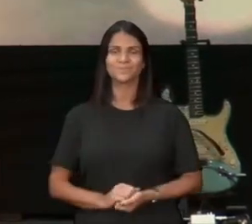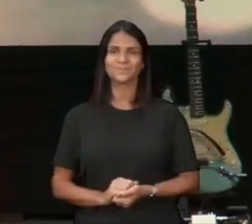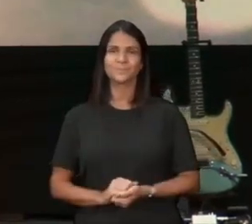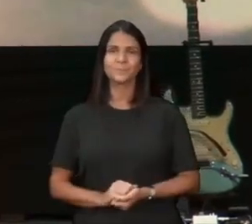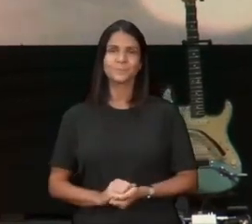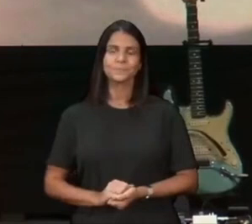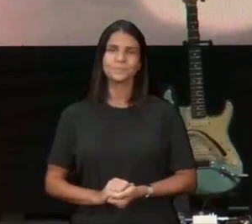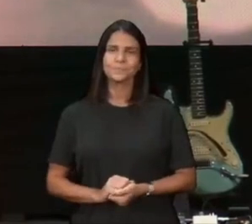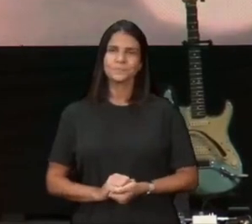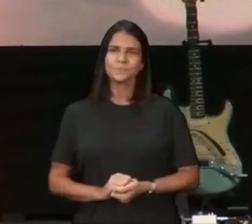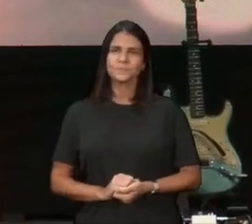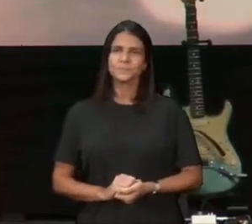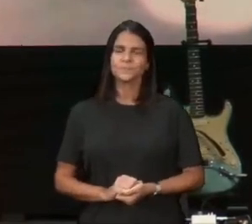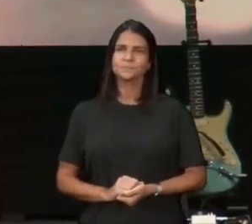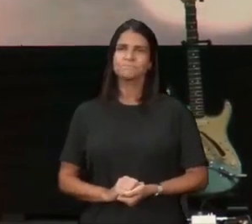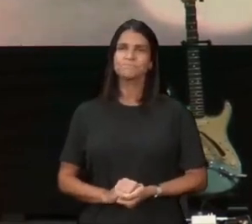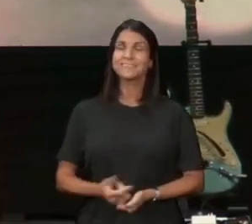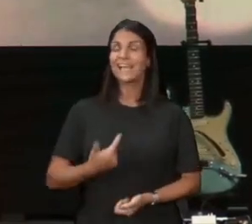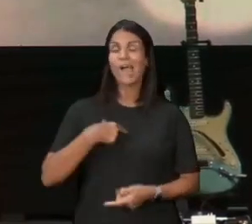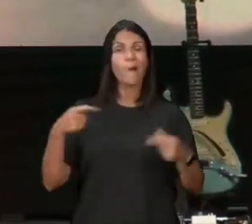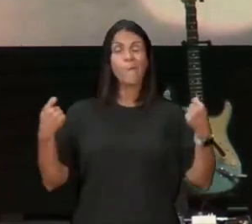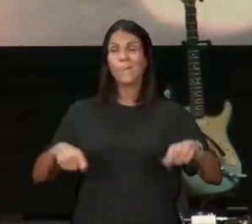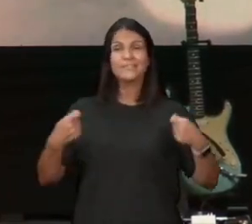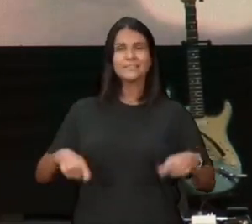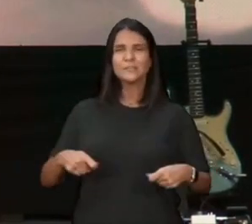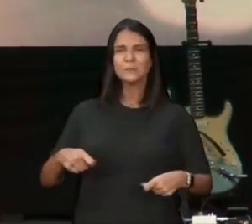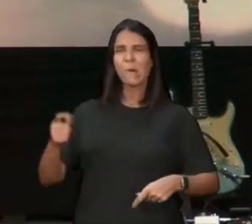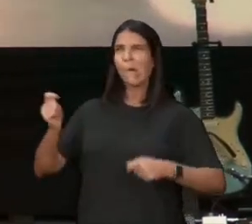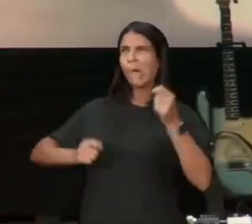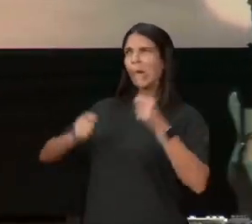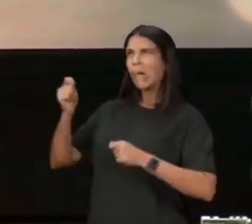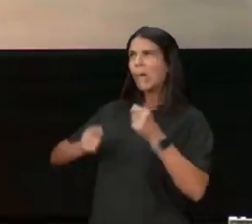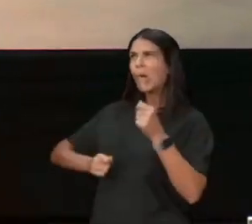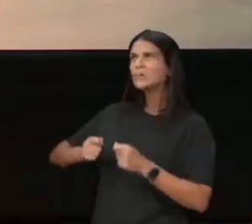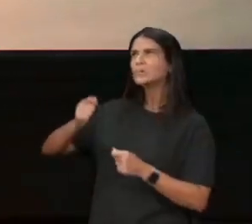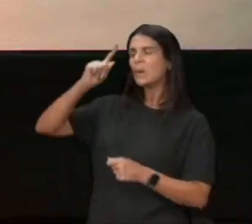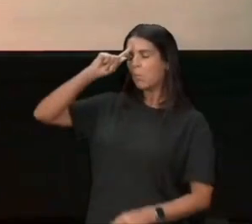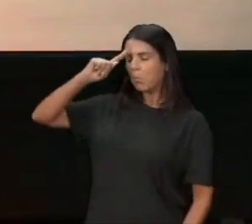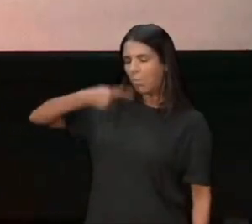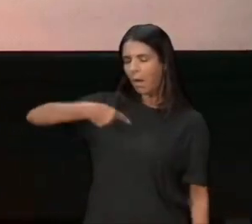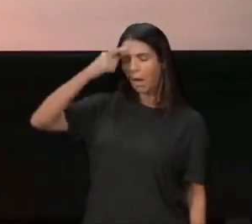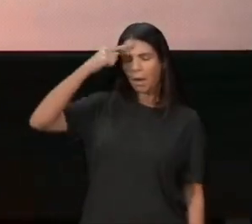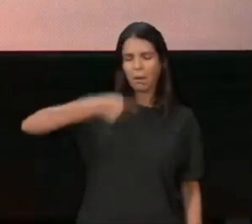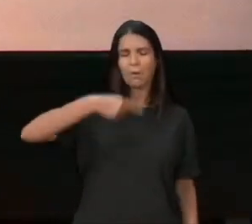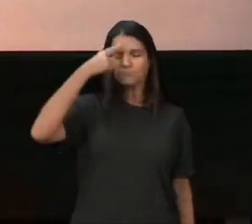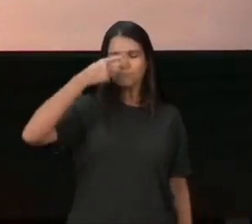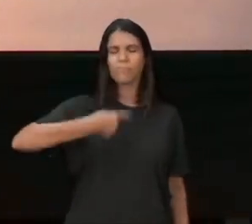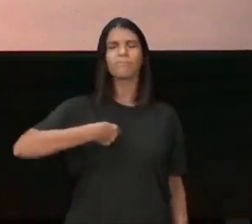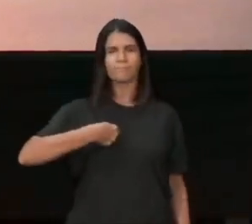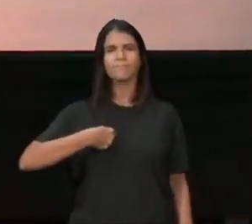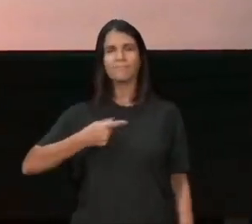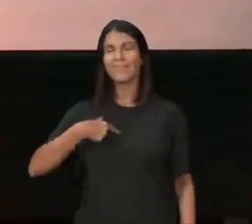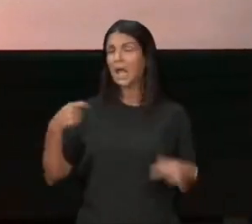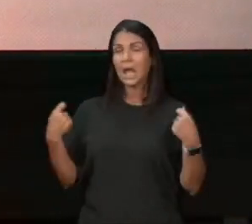eu tenho que embarreirar os meus ímpetos ruins, em mim mesmo, e não simplesmente, que eu sou a si mesmo, eu faço, se